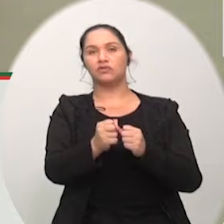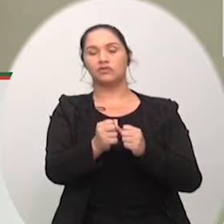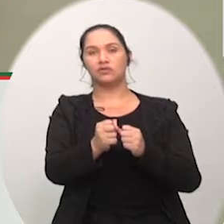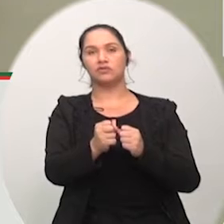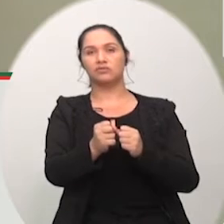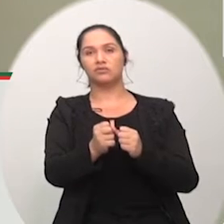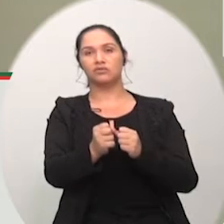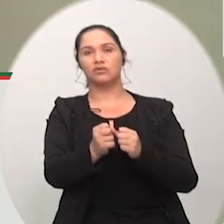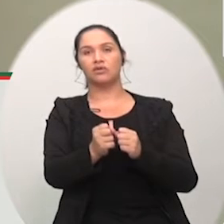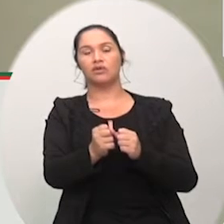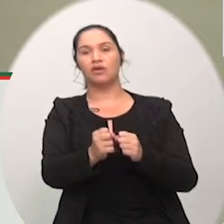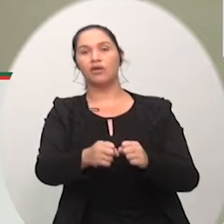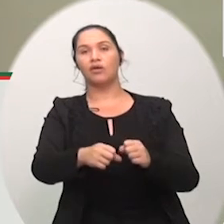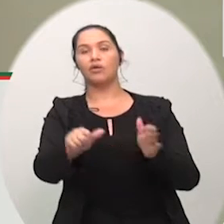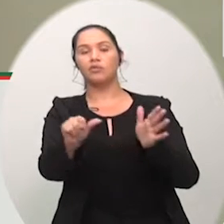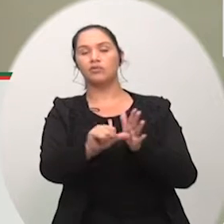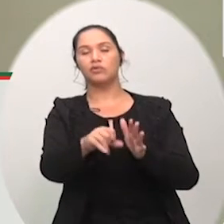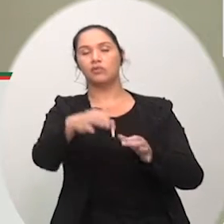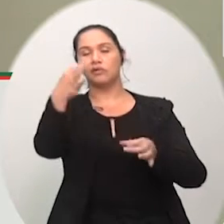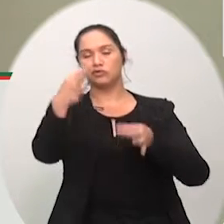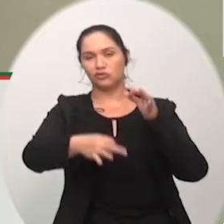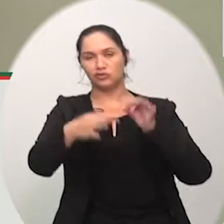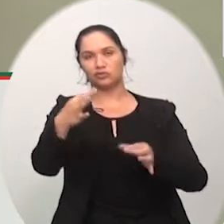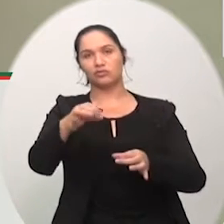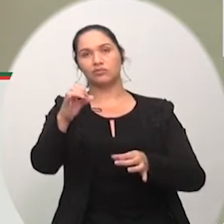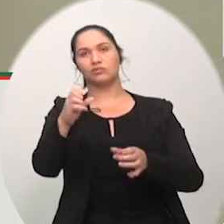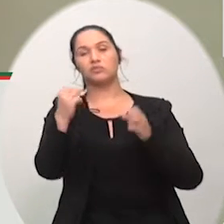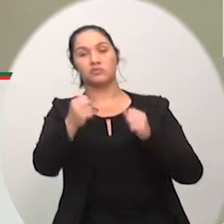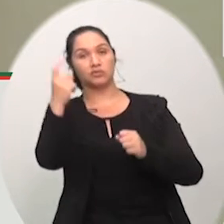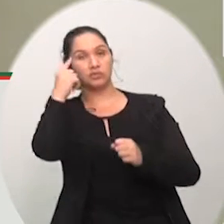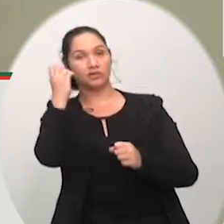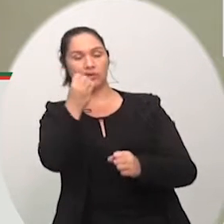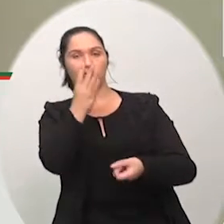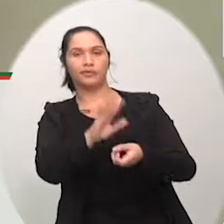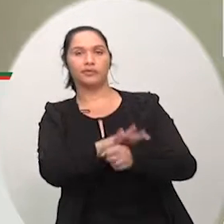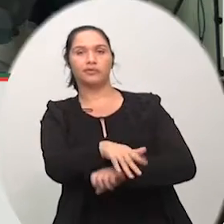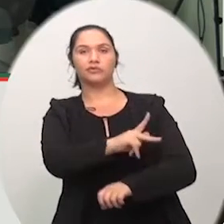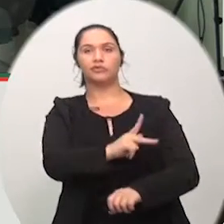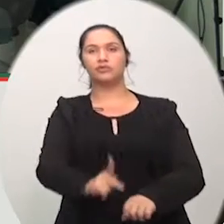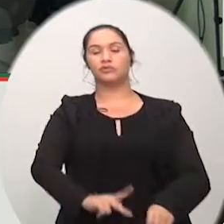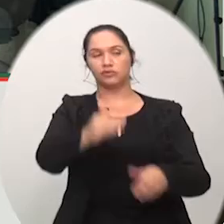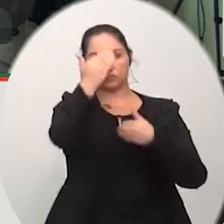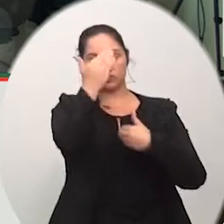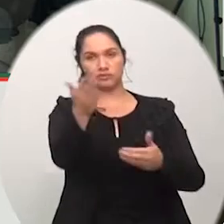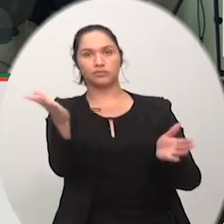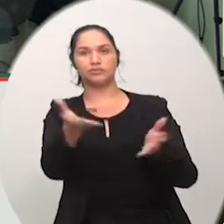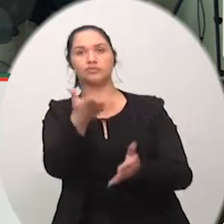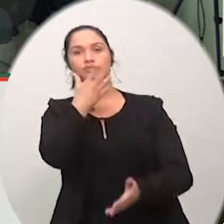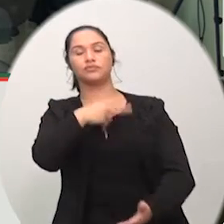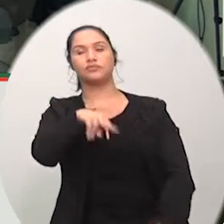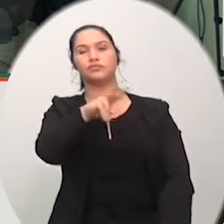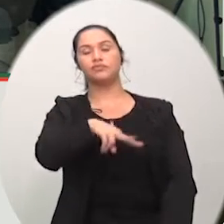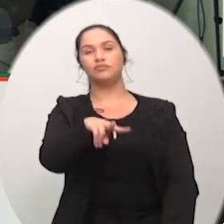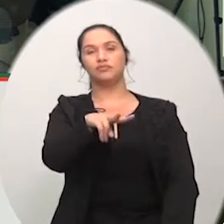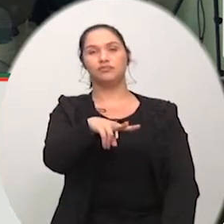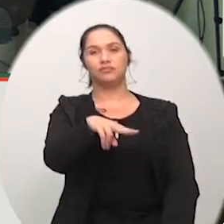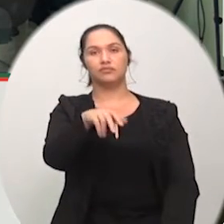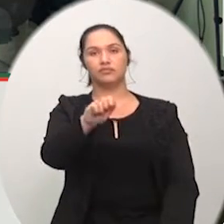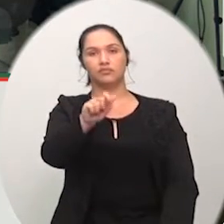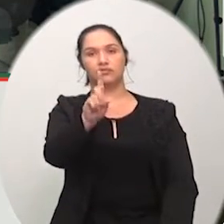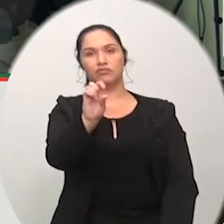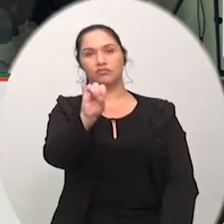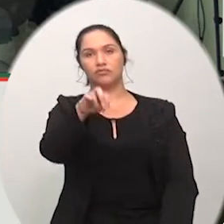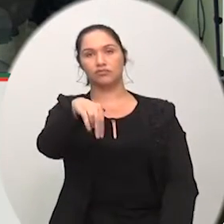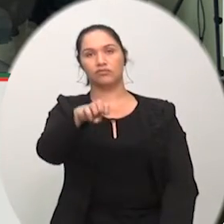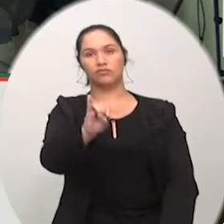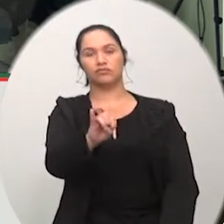eficiência pensamos dá para pensar nisso seria isso boa noite senhor presidente muito obrigado com a palavra o vereador Aldinei